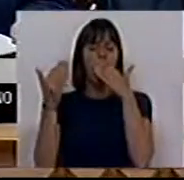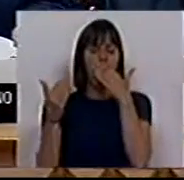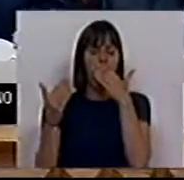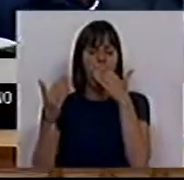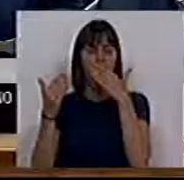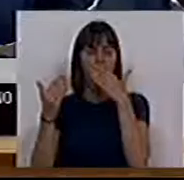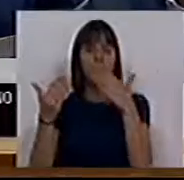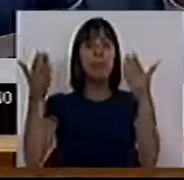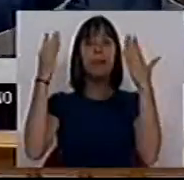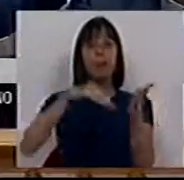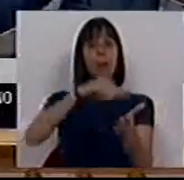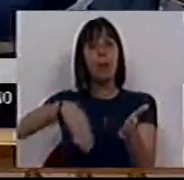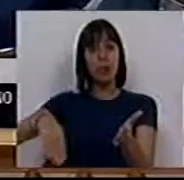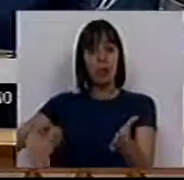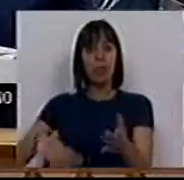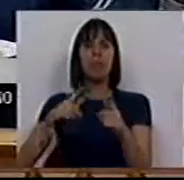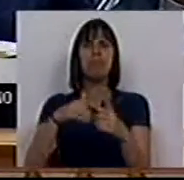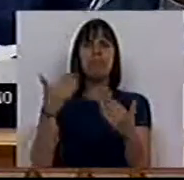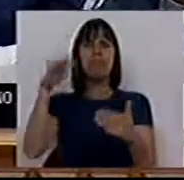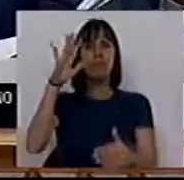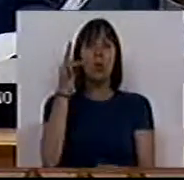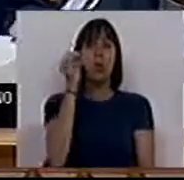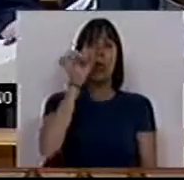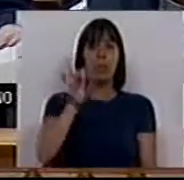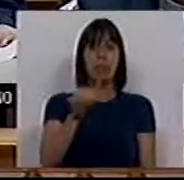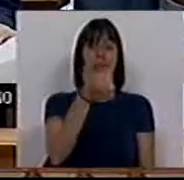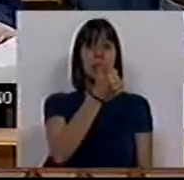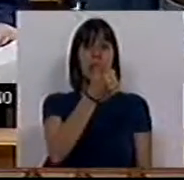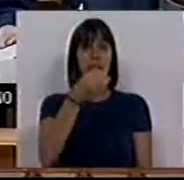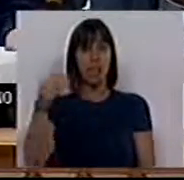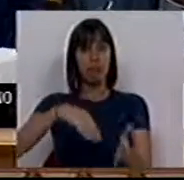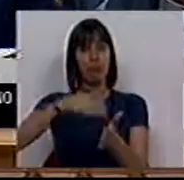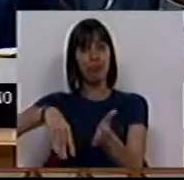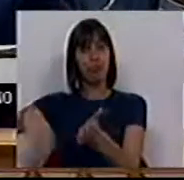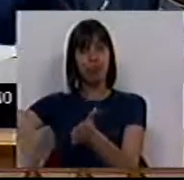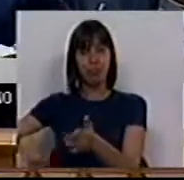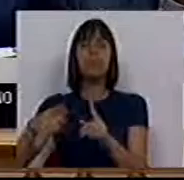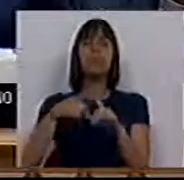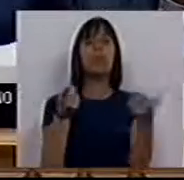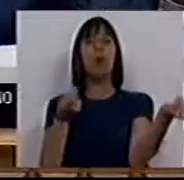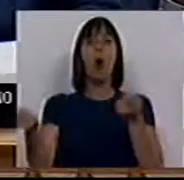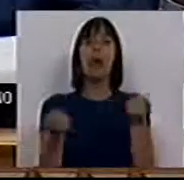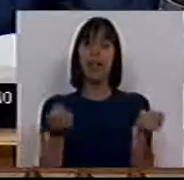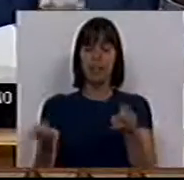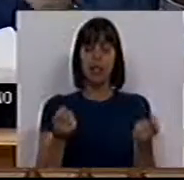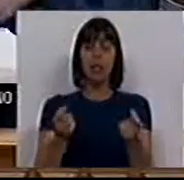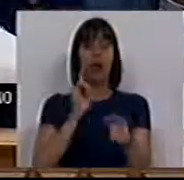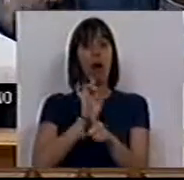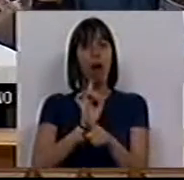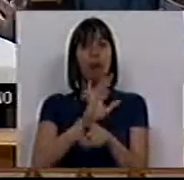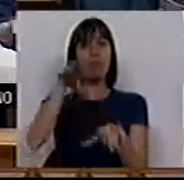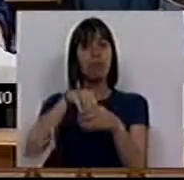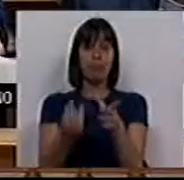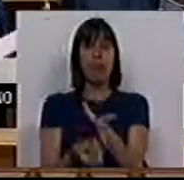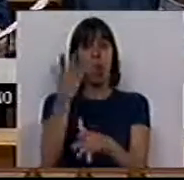aos peticionários, mais de 4.500 peticionários e às organizações que estiveram